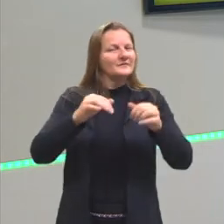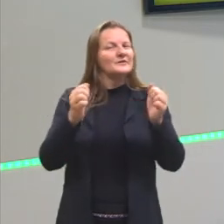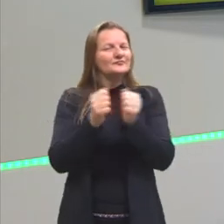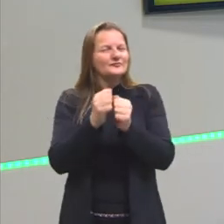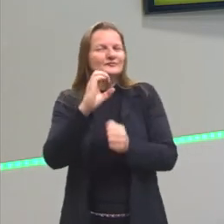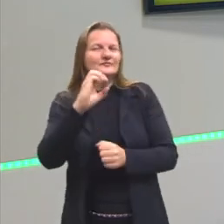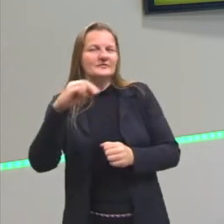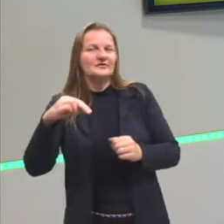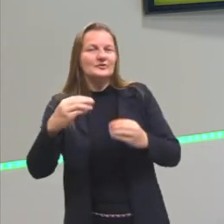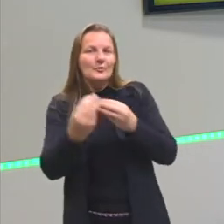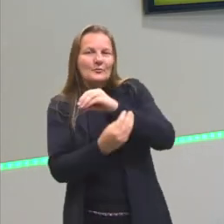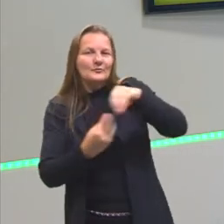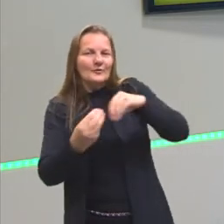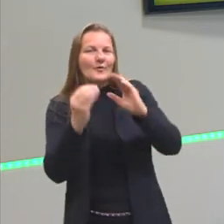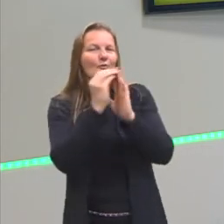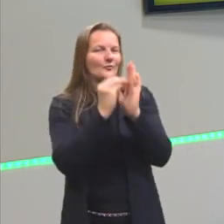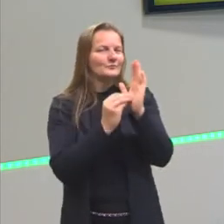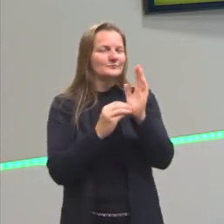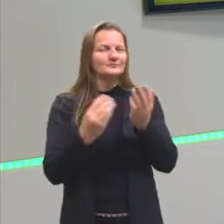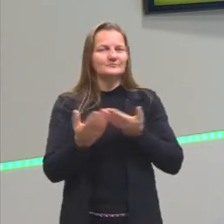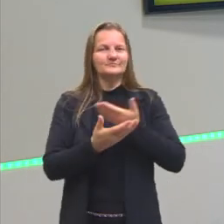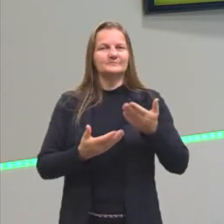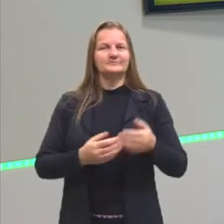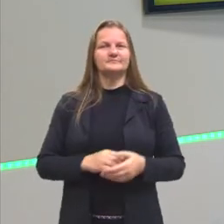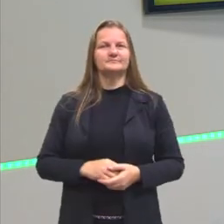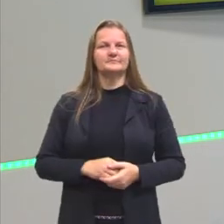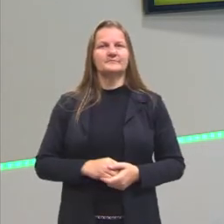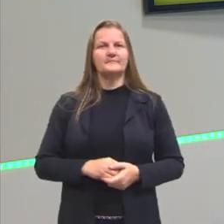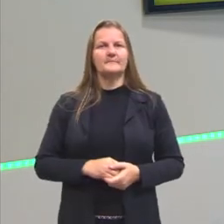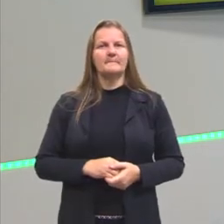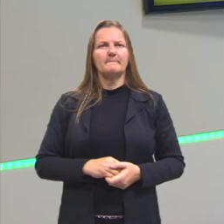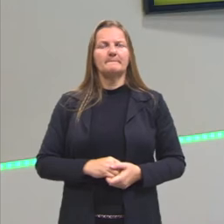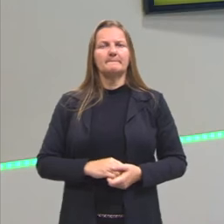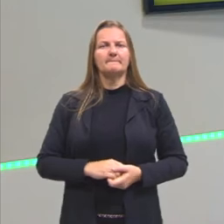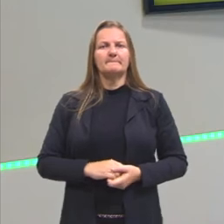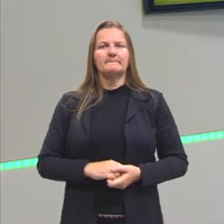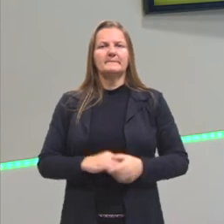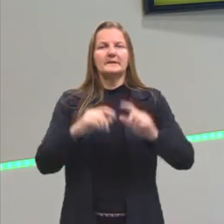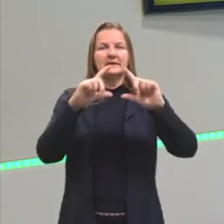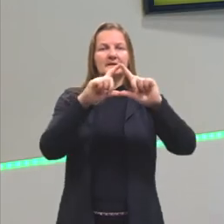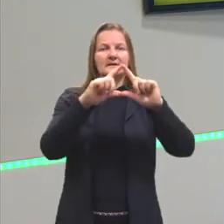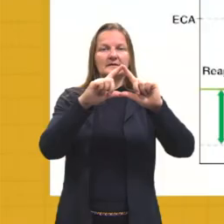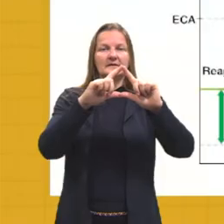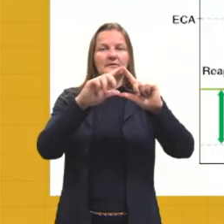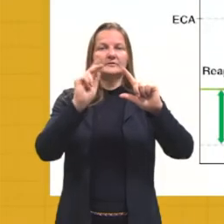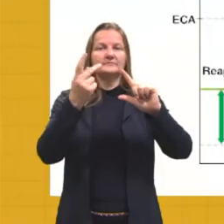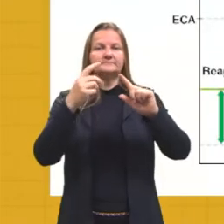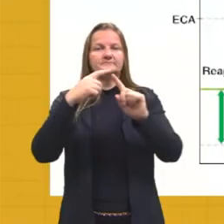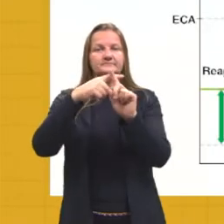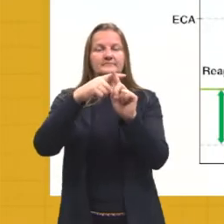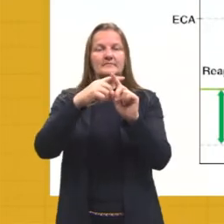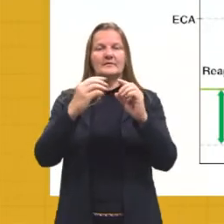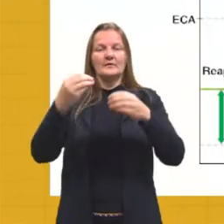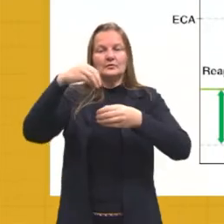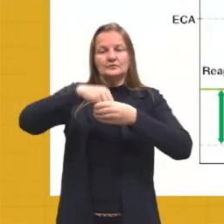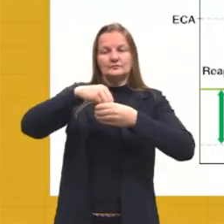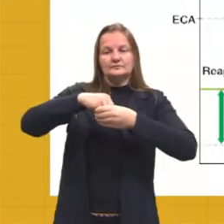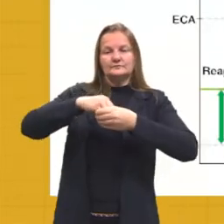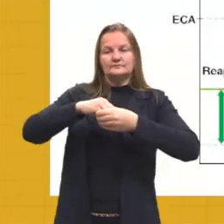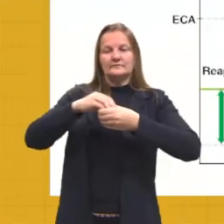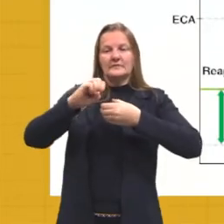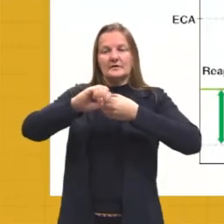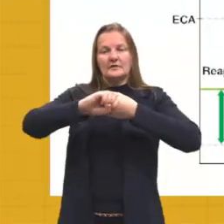entender que ΔH negativo é reação exotérmica e ΔH positivo é reação endotérmica, e